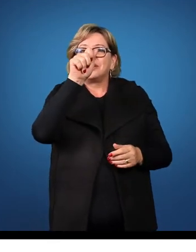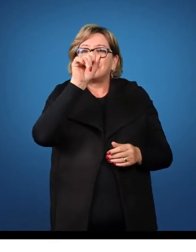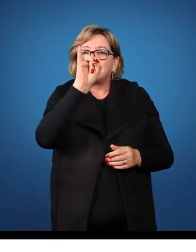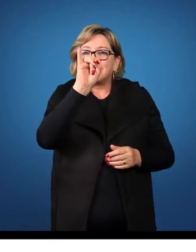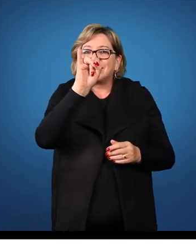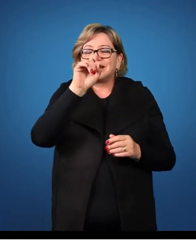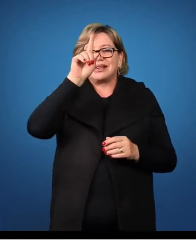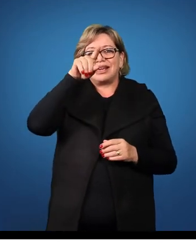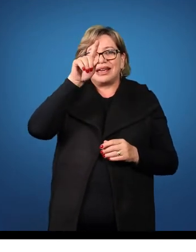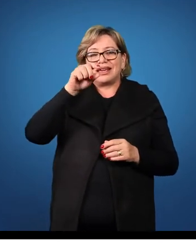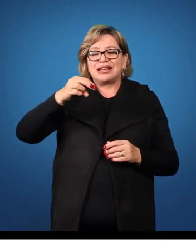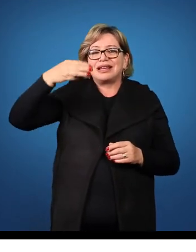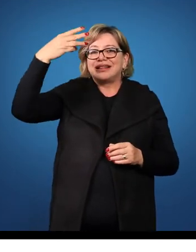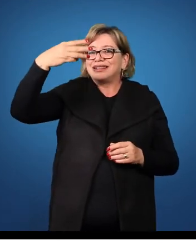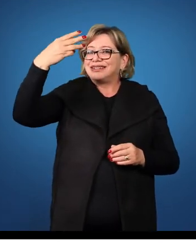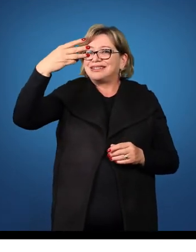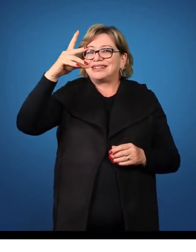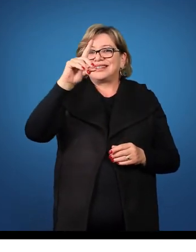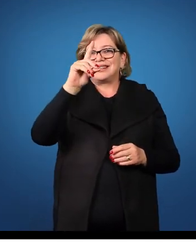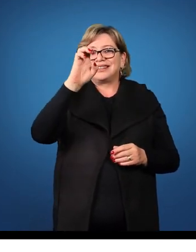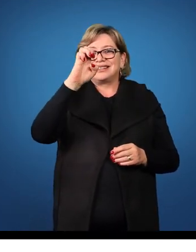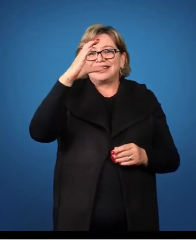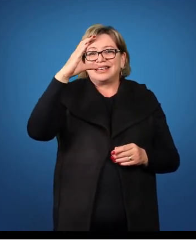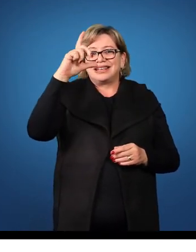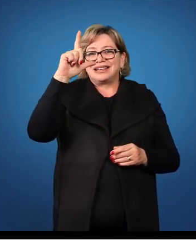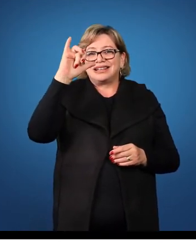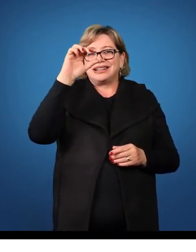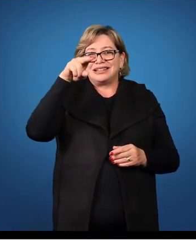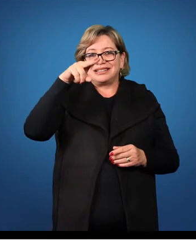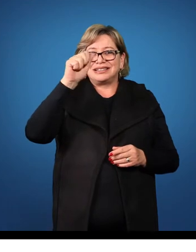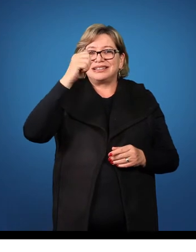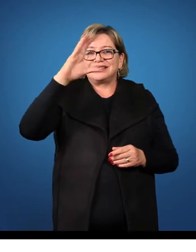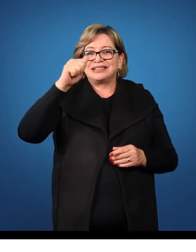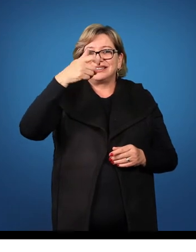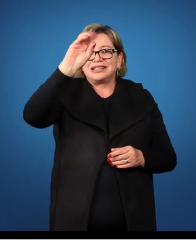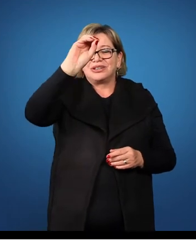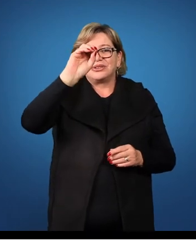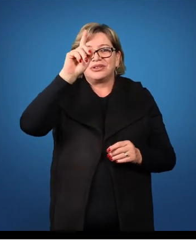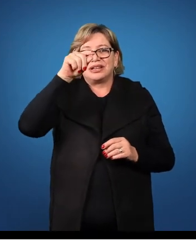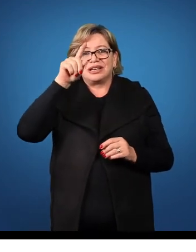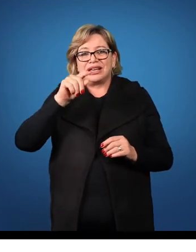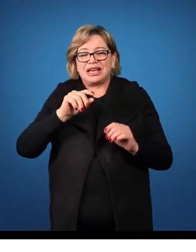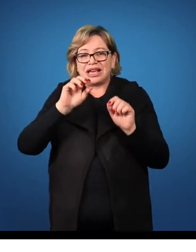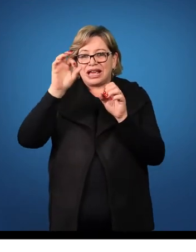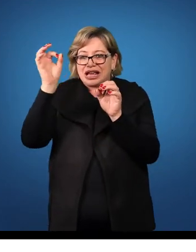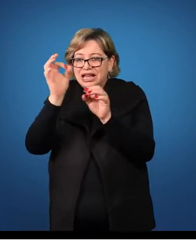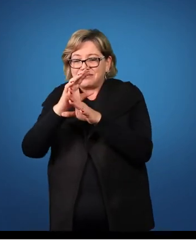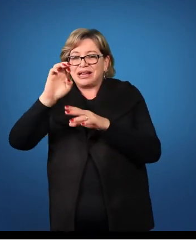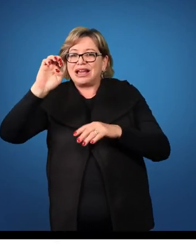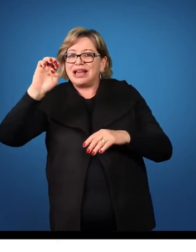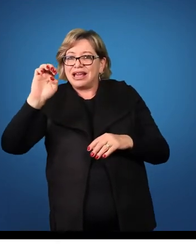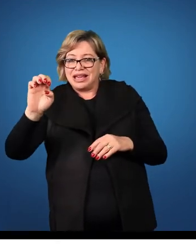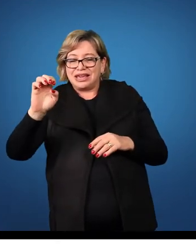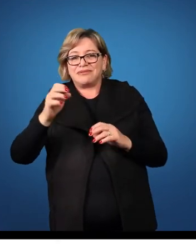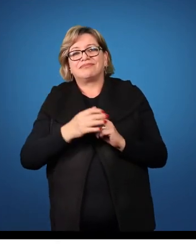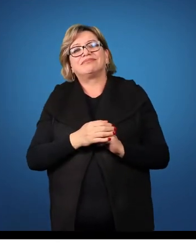à terceira declinação, cujo ablativo termina em e. Então,